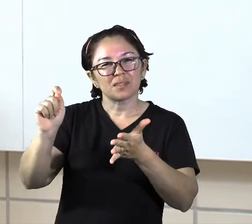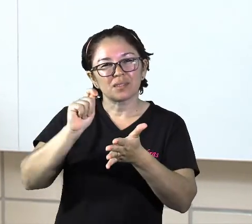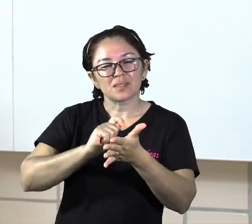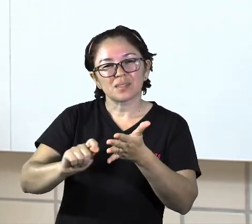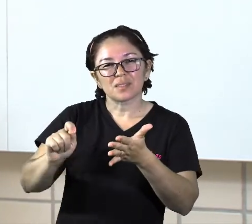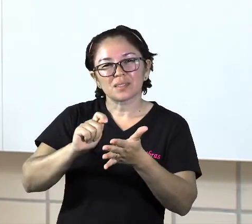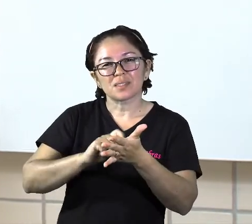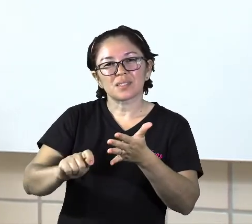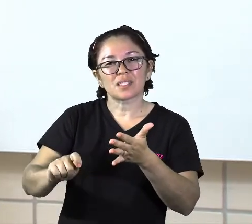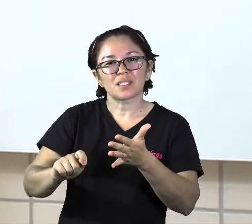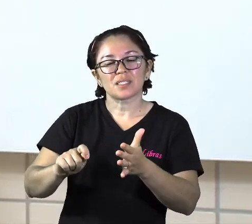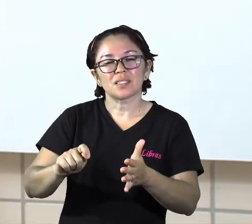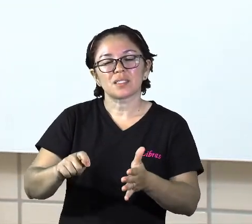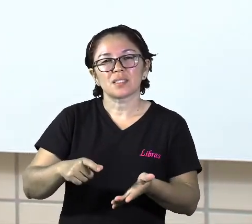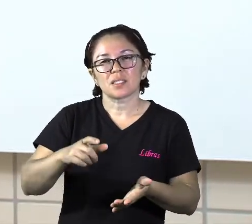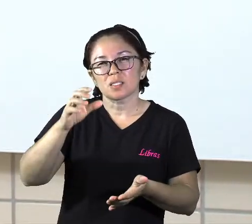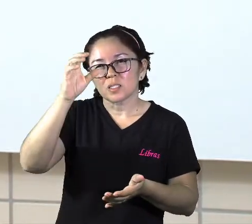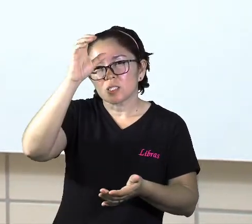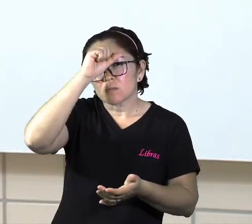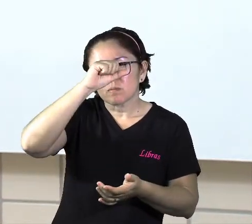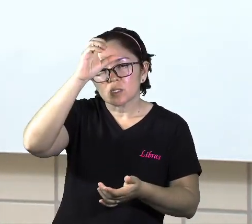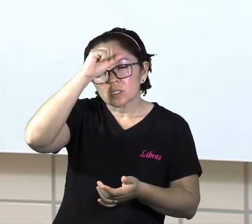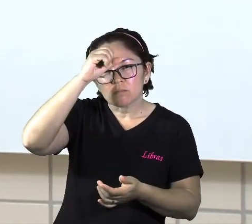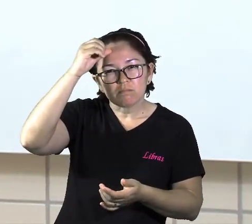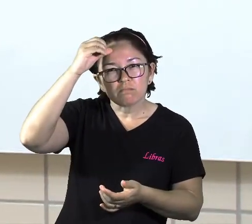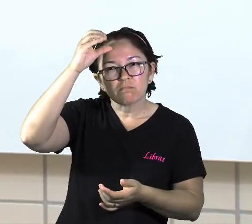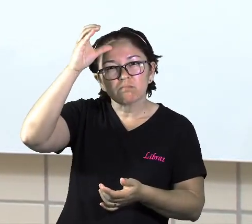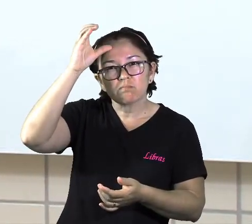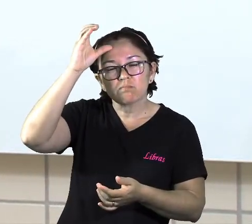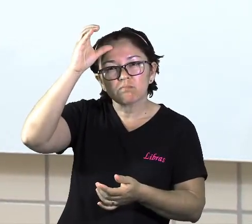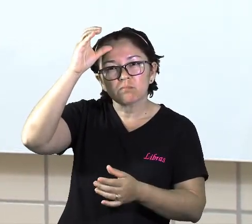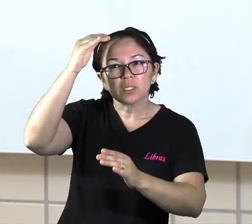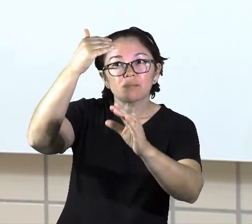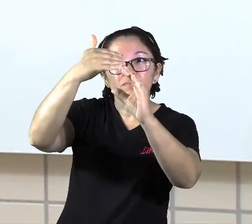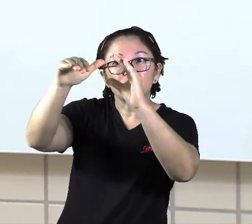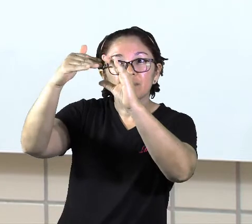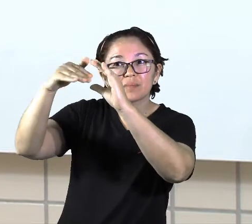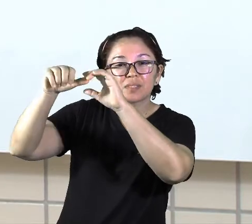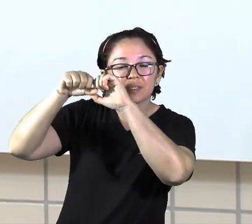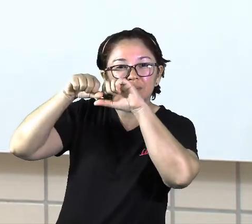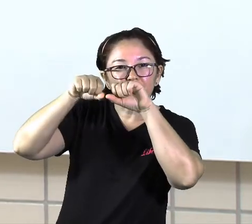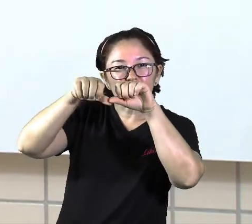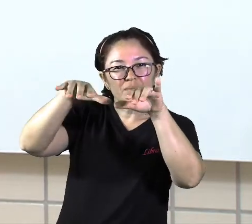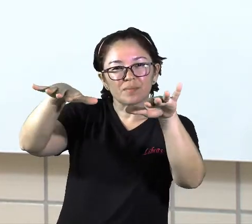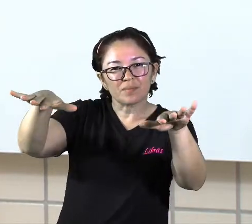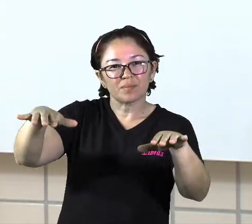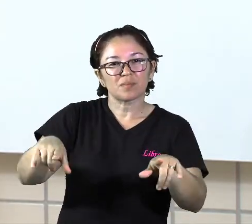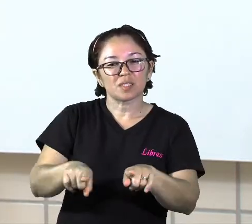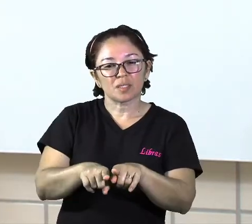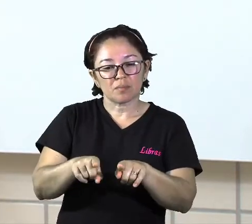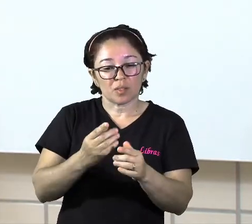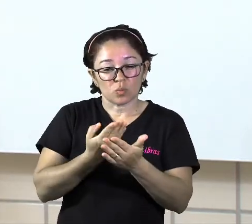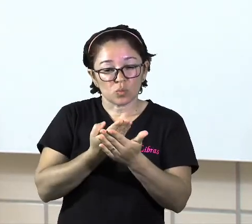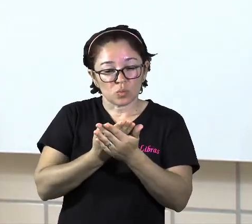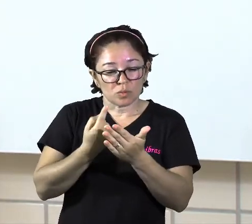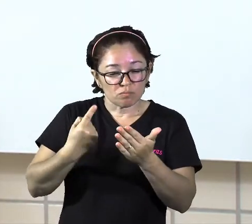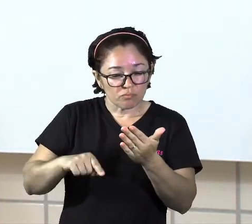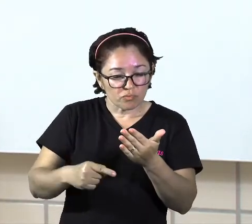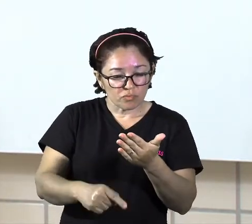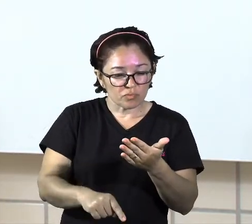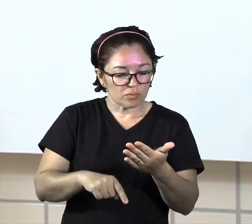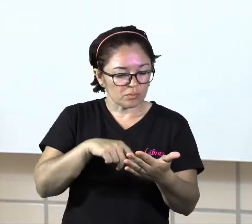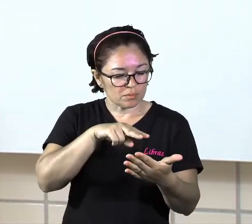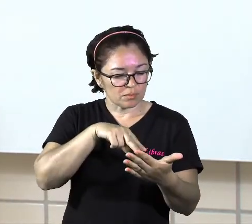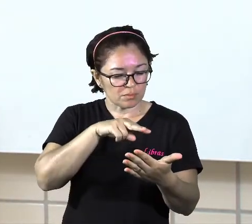transmitir os seus conhecimentos, para aprimorá-los. E isso nos difere dos demais animais, isso mesmo.